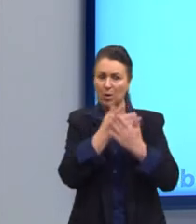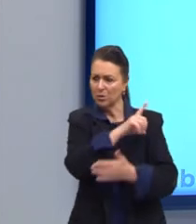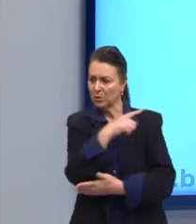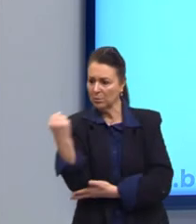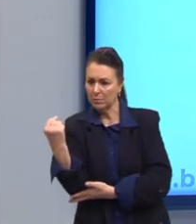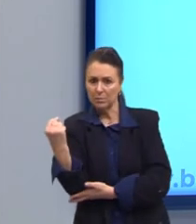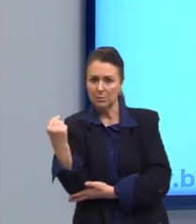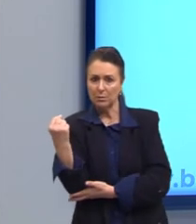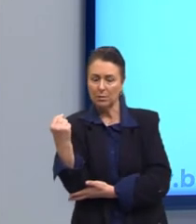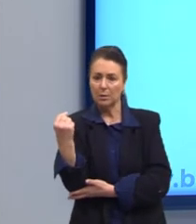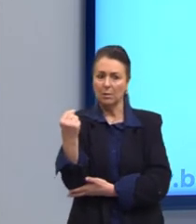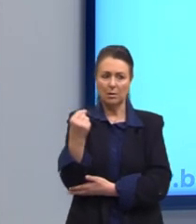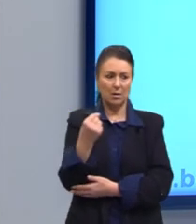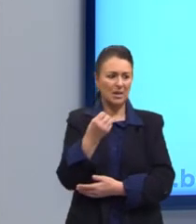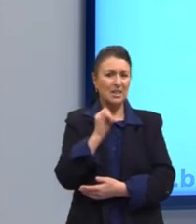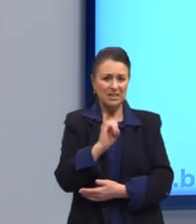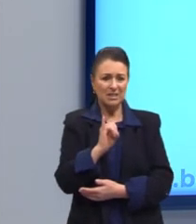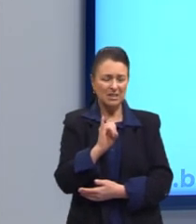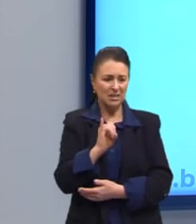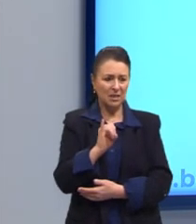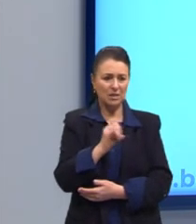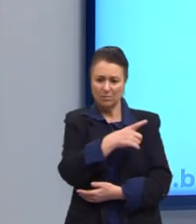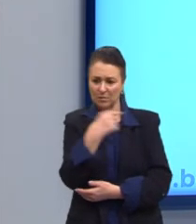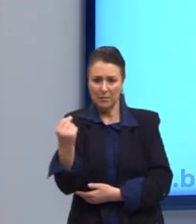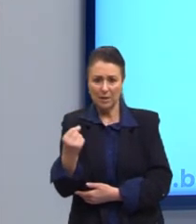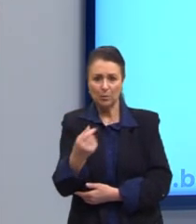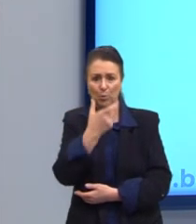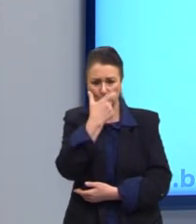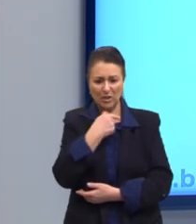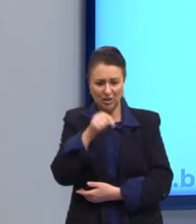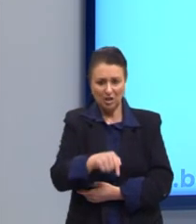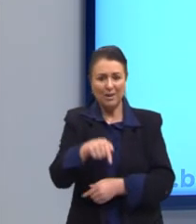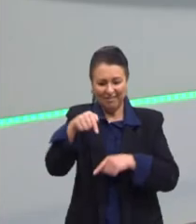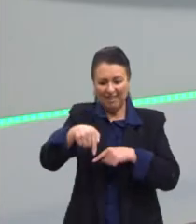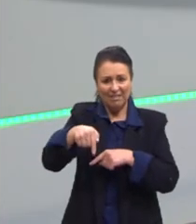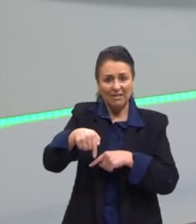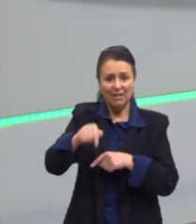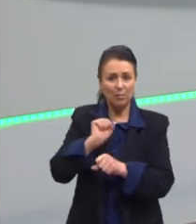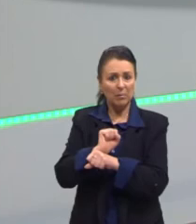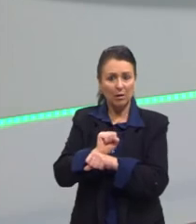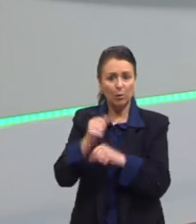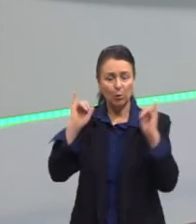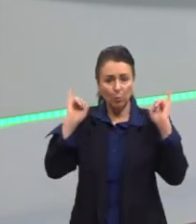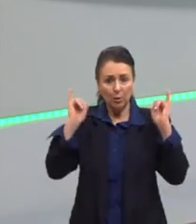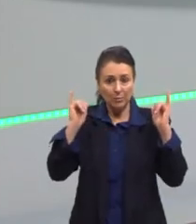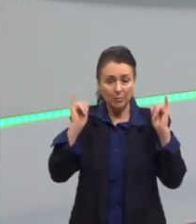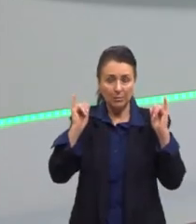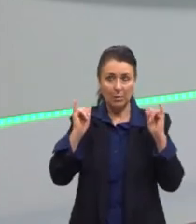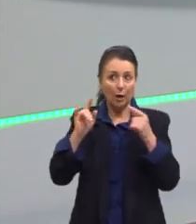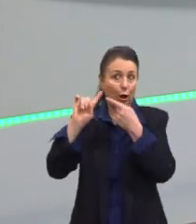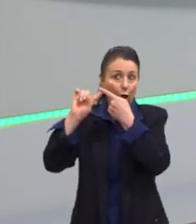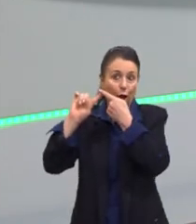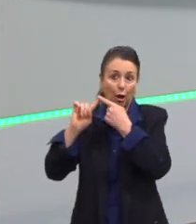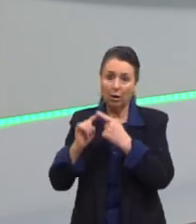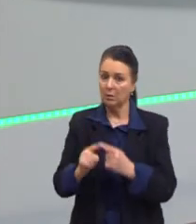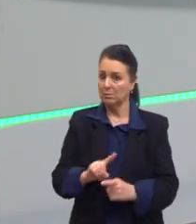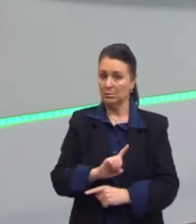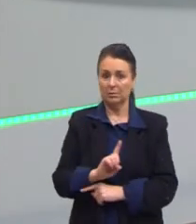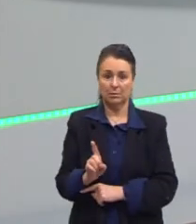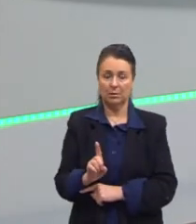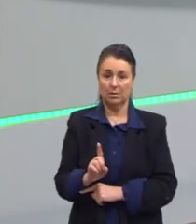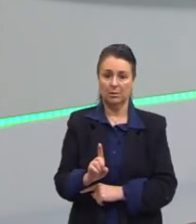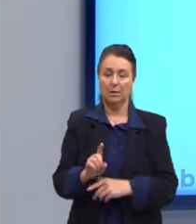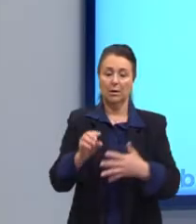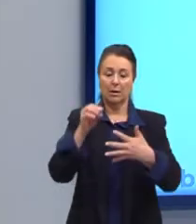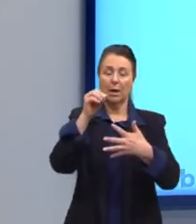tivesse passado, você acha que eu ainda estaria aqui? É lógico, isso é uma questão de lógica. Ok, vamos lá nossas questões do